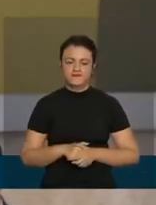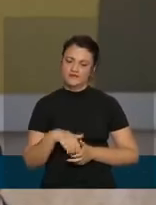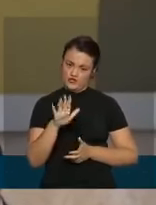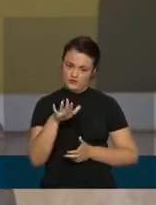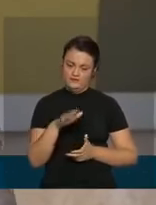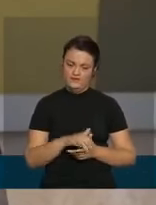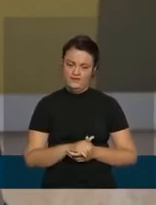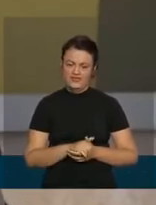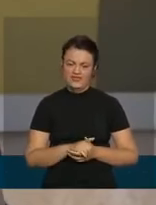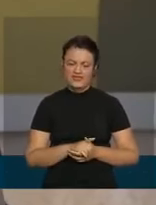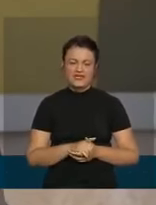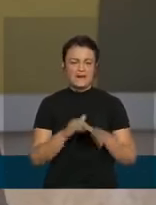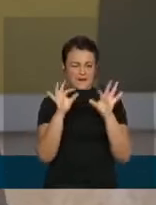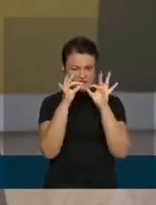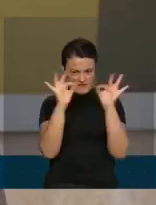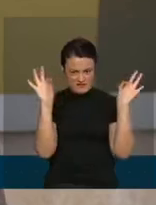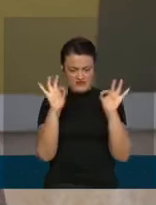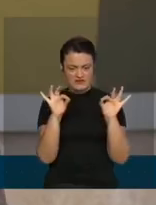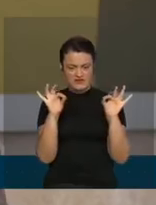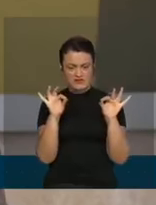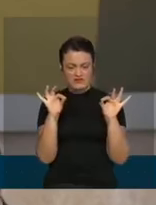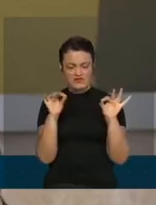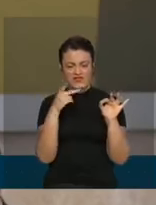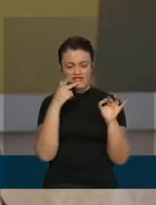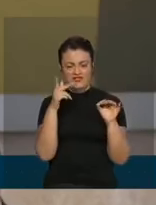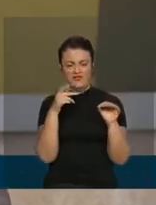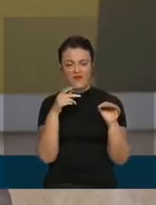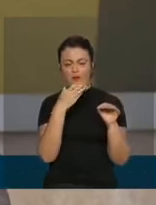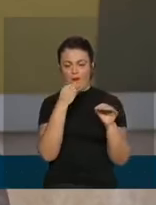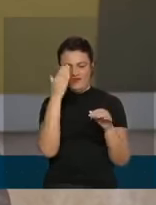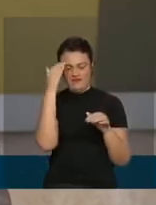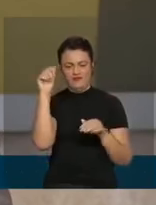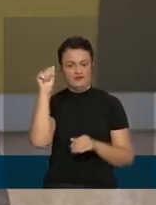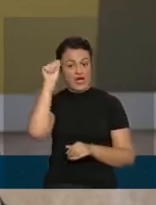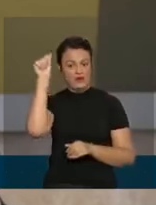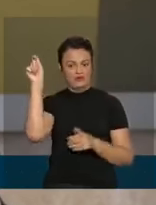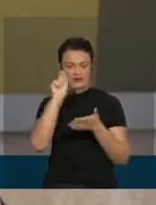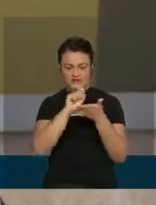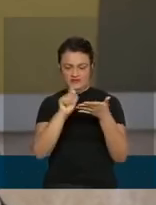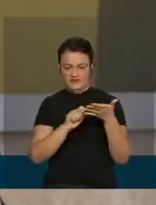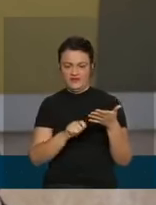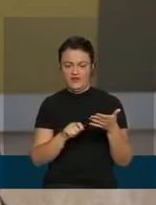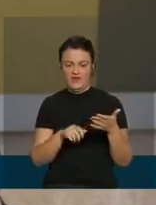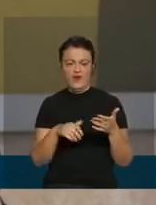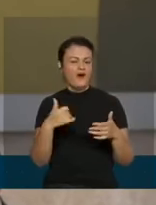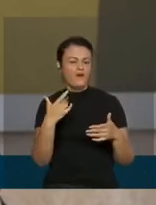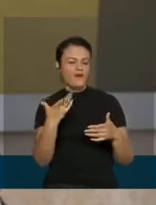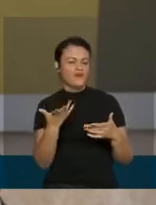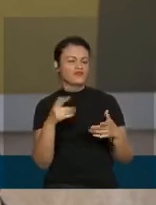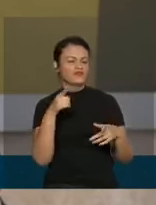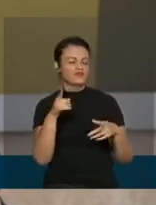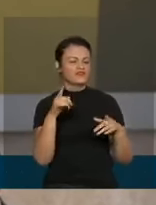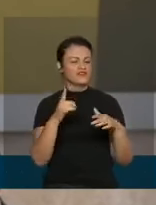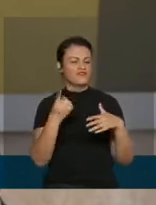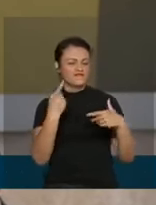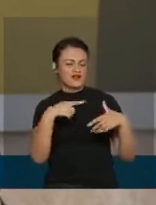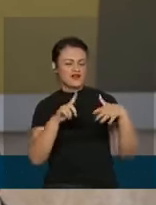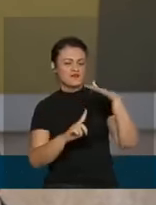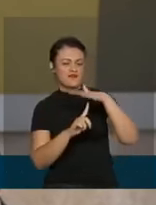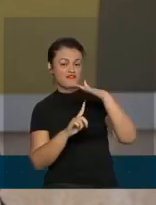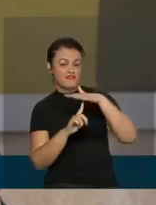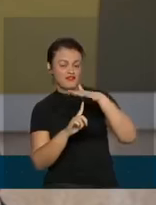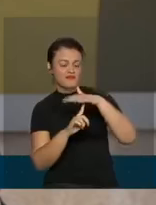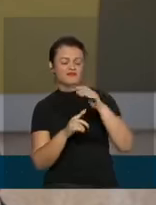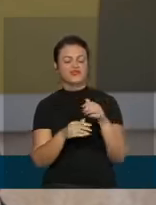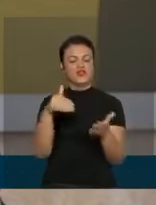Ministro, parafraseando o compositor fluminense Rui Mauriti, quando você vai numa feira, no final da